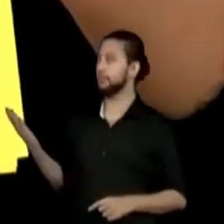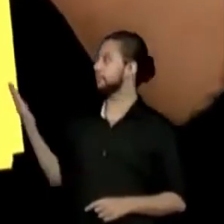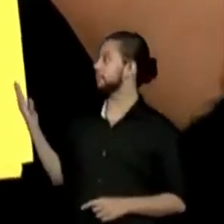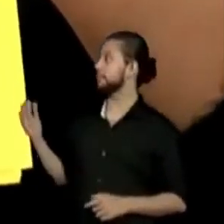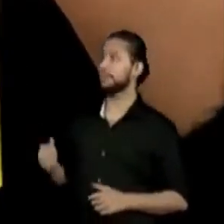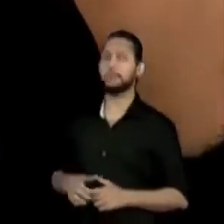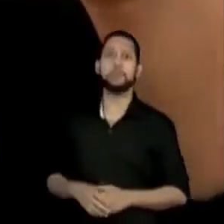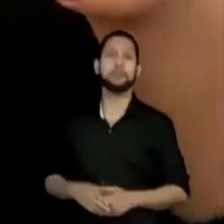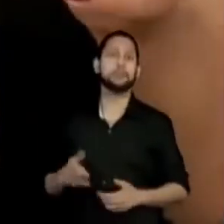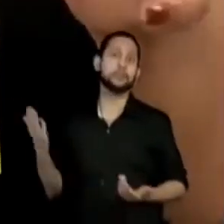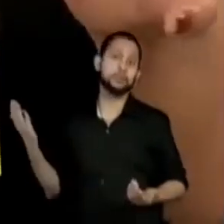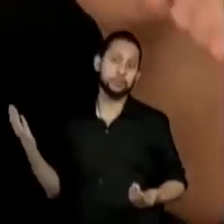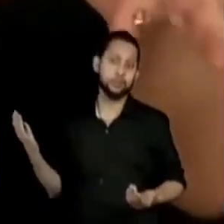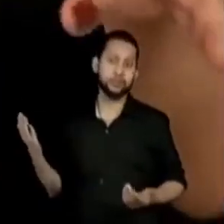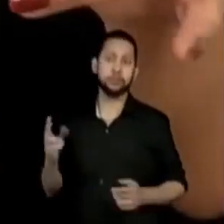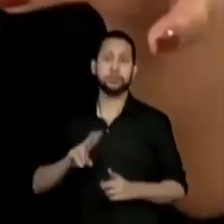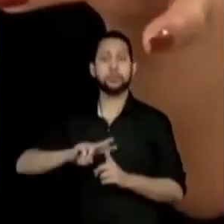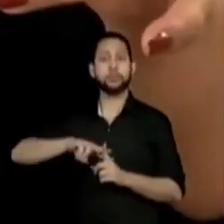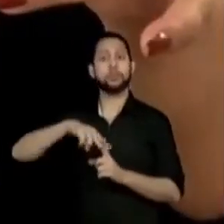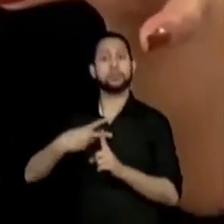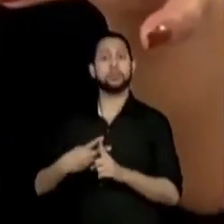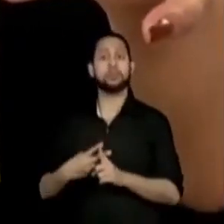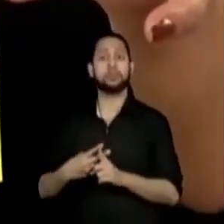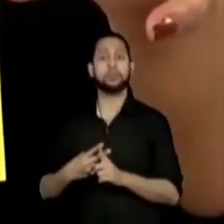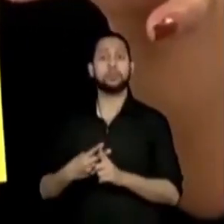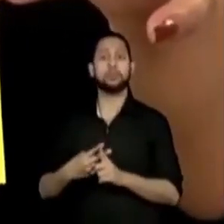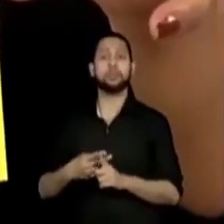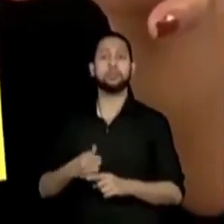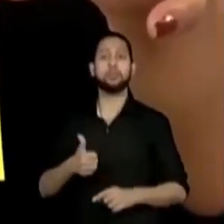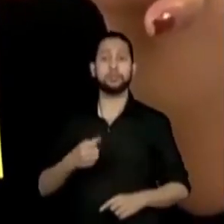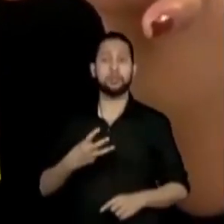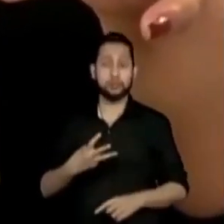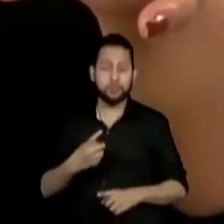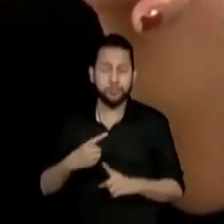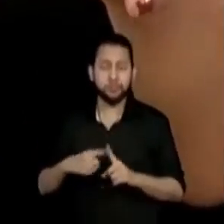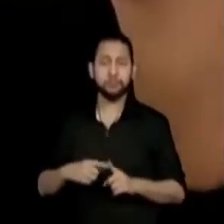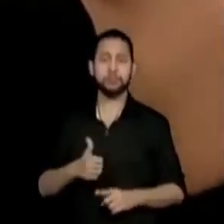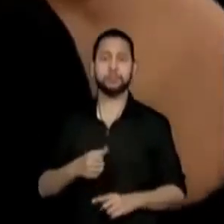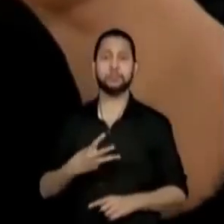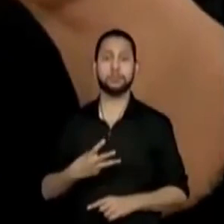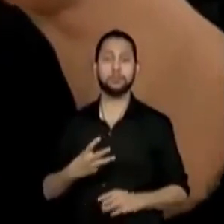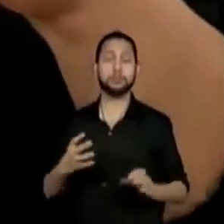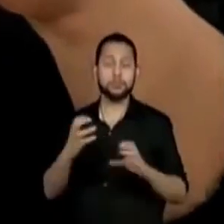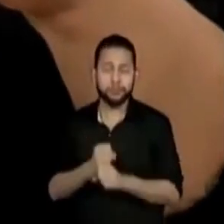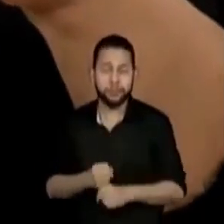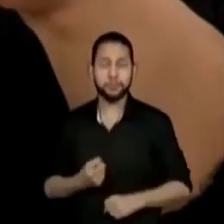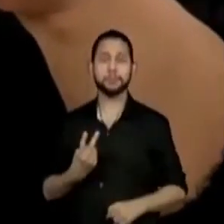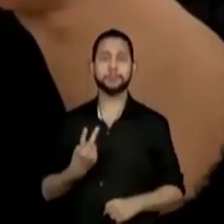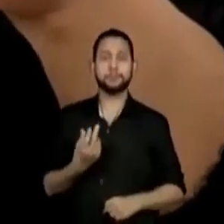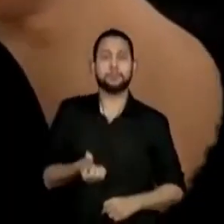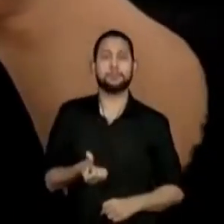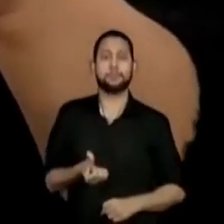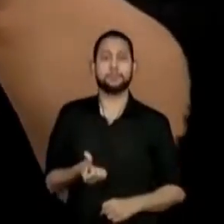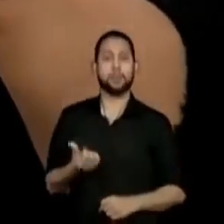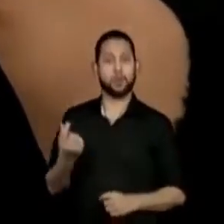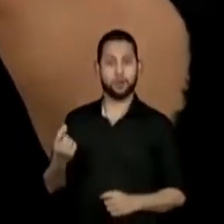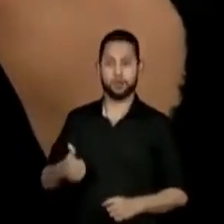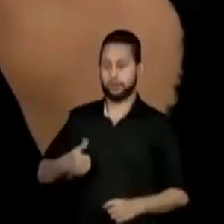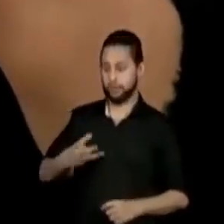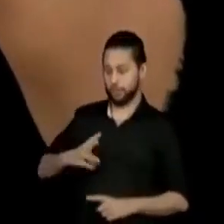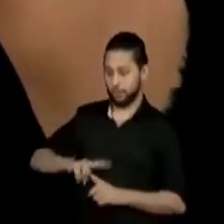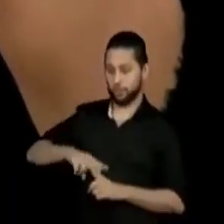O dobro de 13, que seria o quê? 13 mais 13, que é igual a 26.